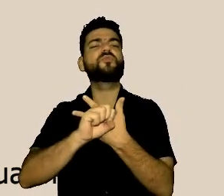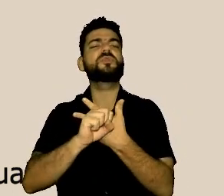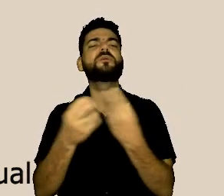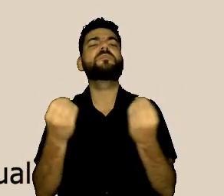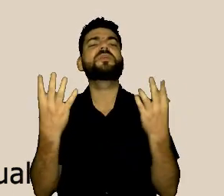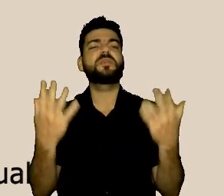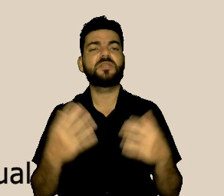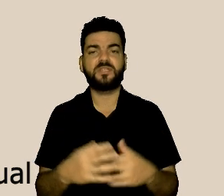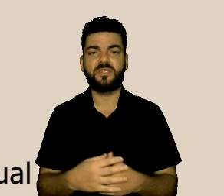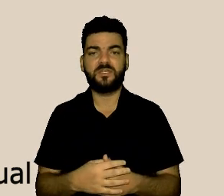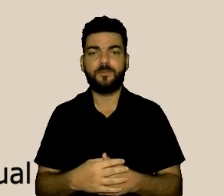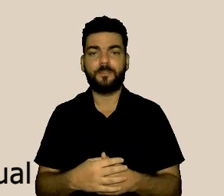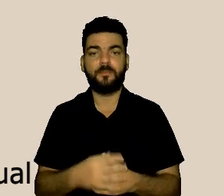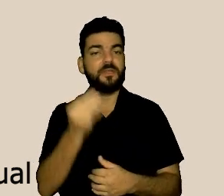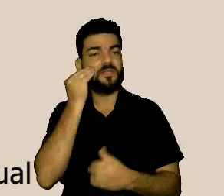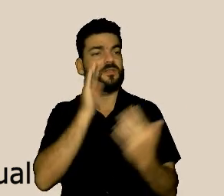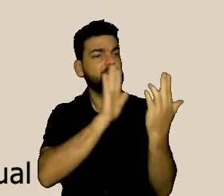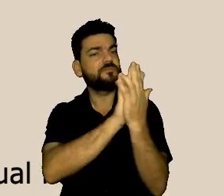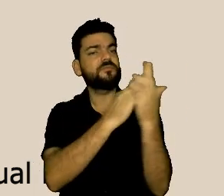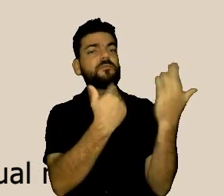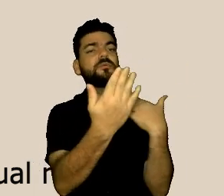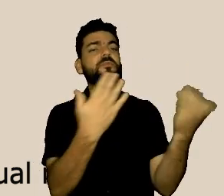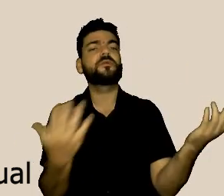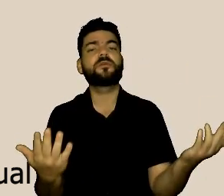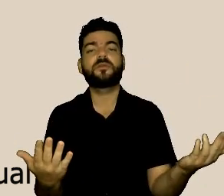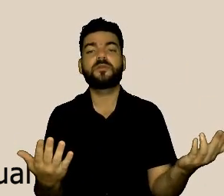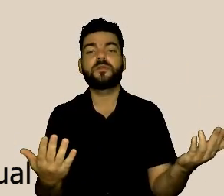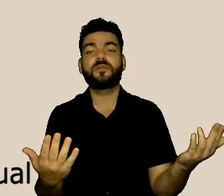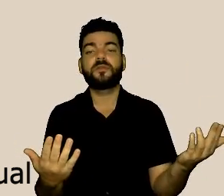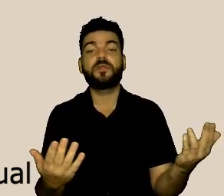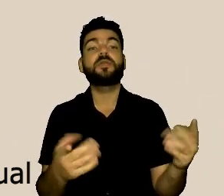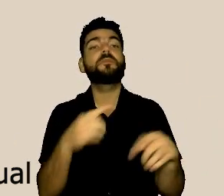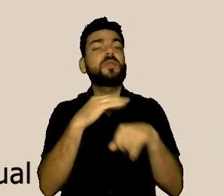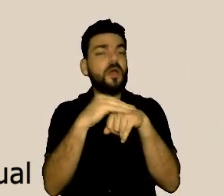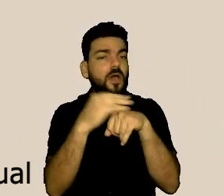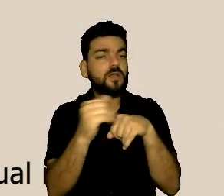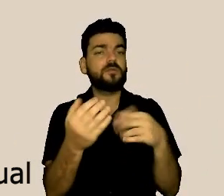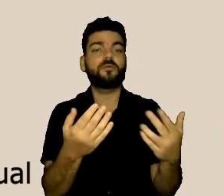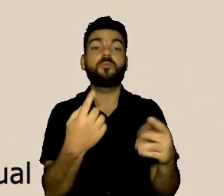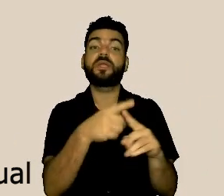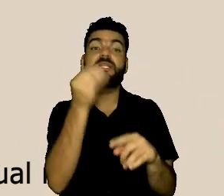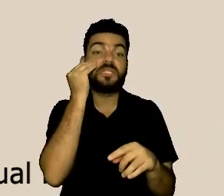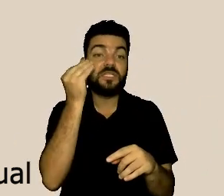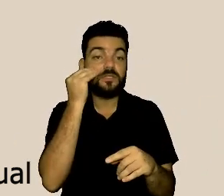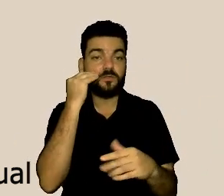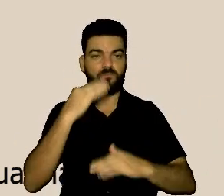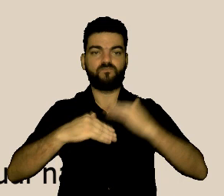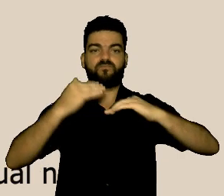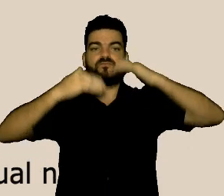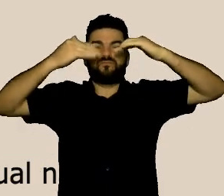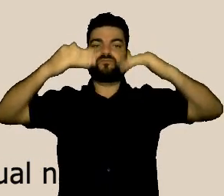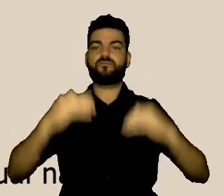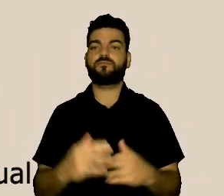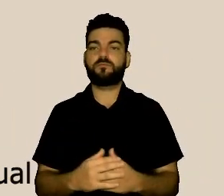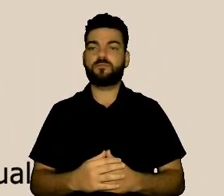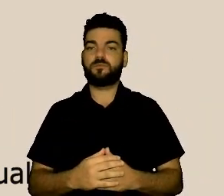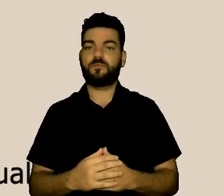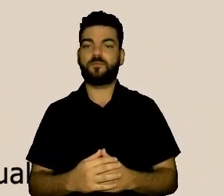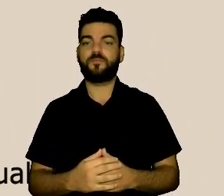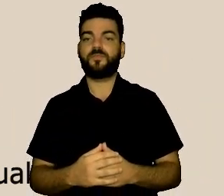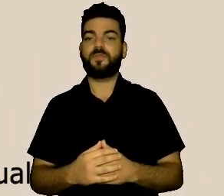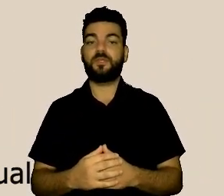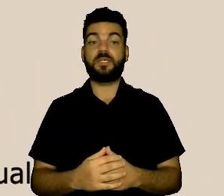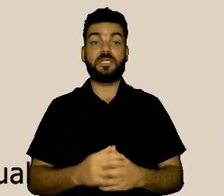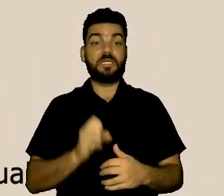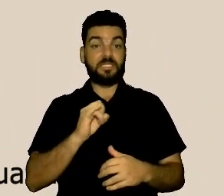acolhida? Porque ela está buscando uma ajuda quando ela vai até a ouvidoria. E aí, nós temos que lembrar que a